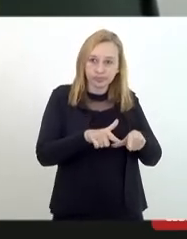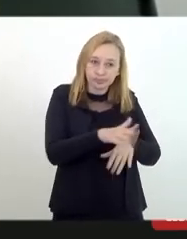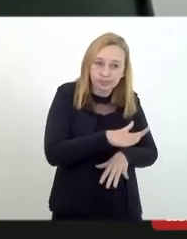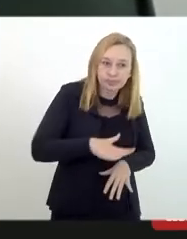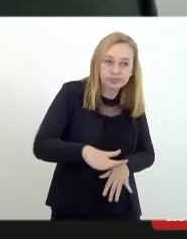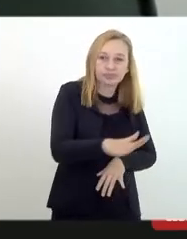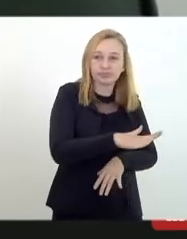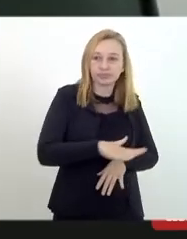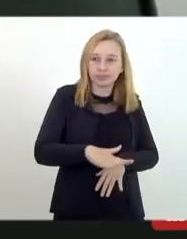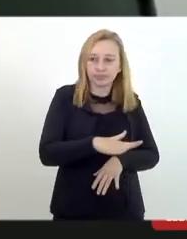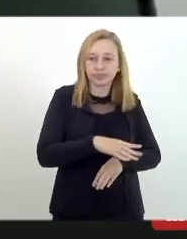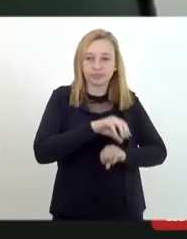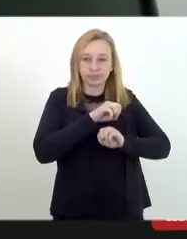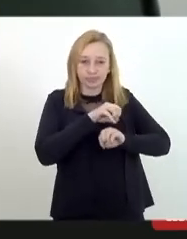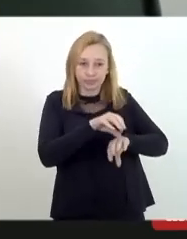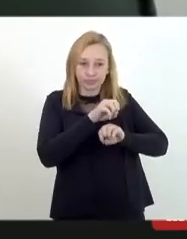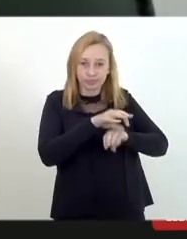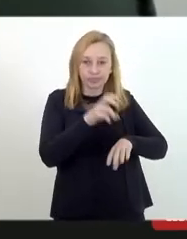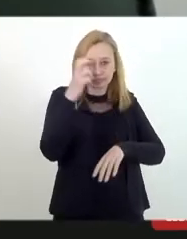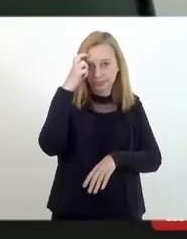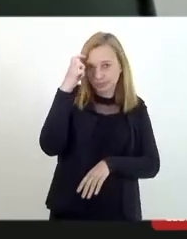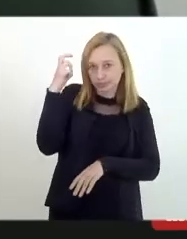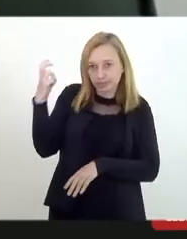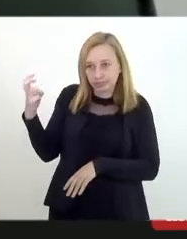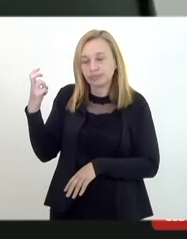educacional, cultural,